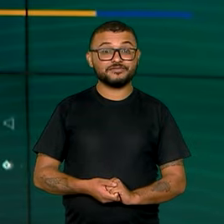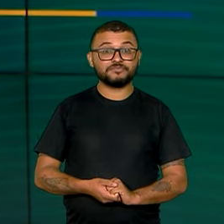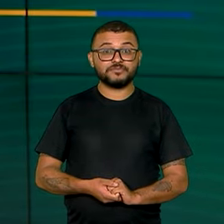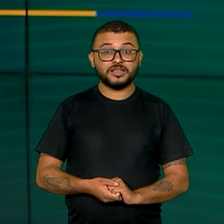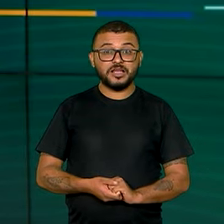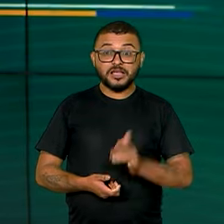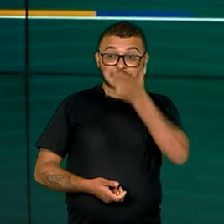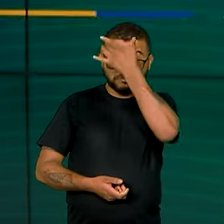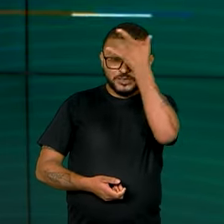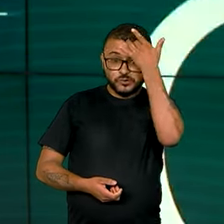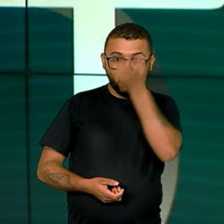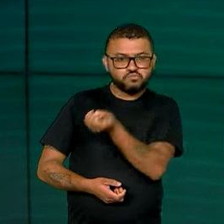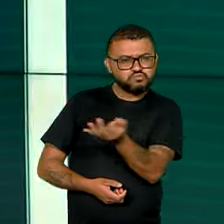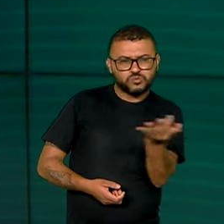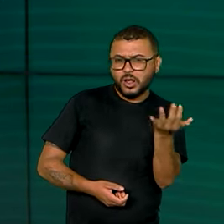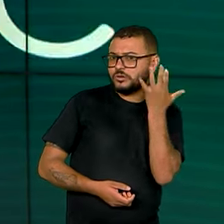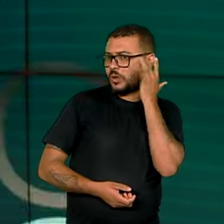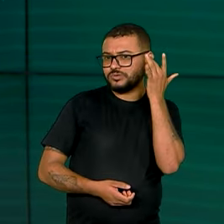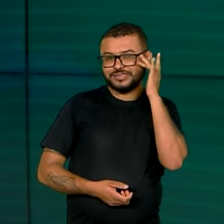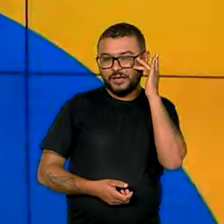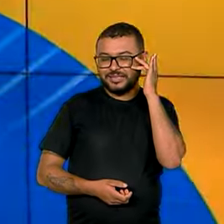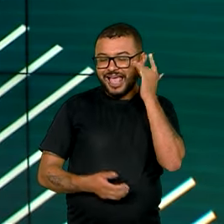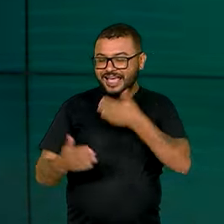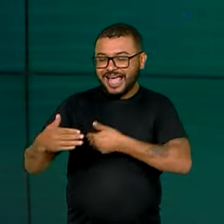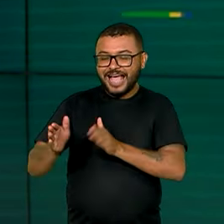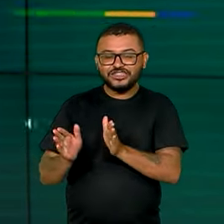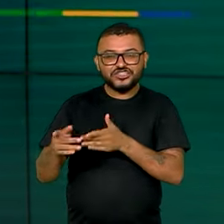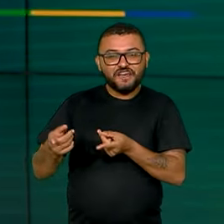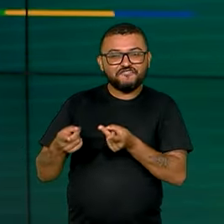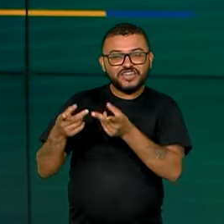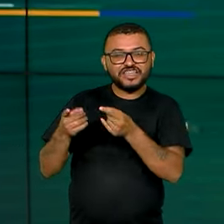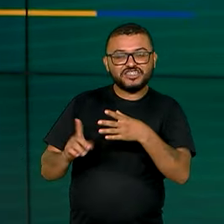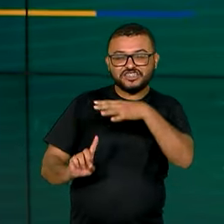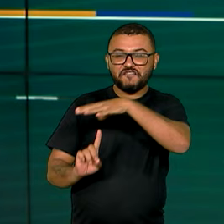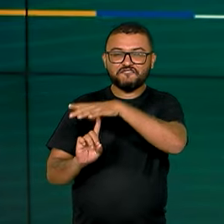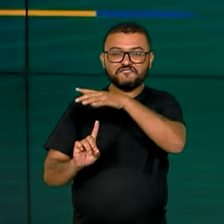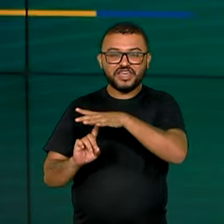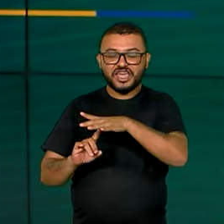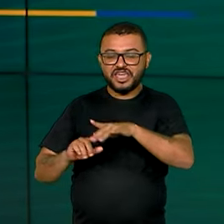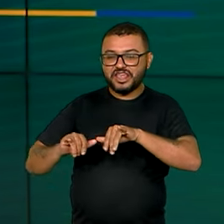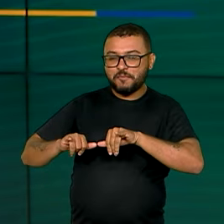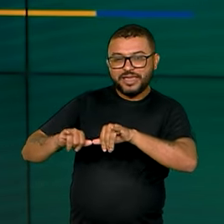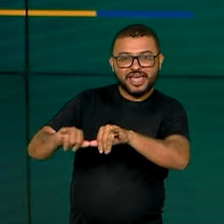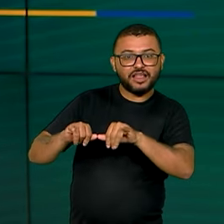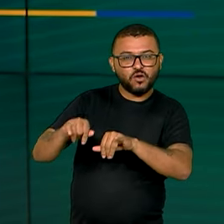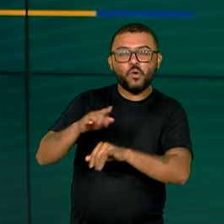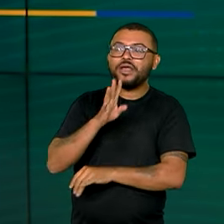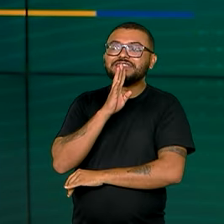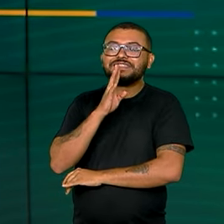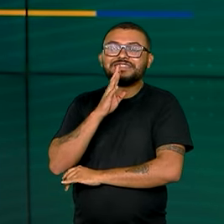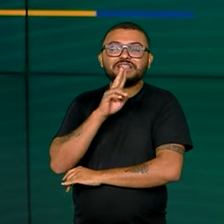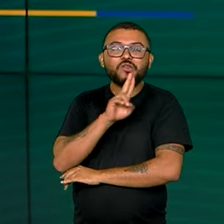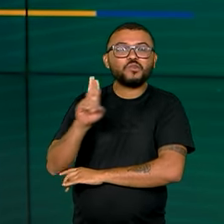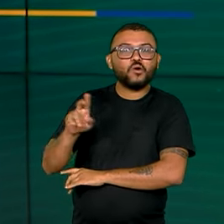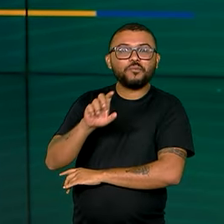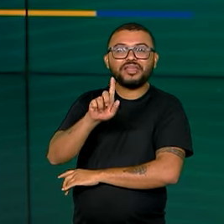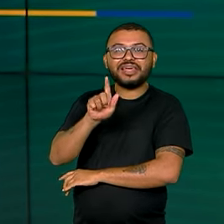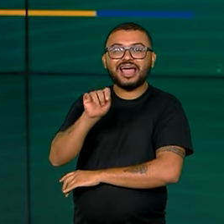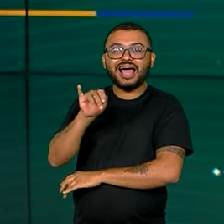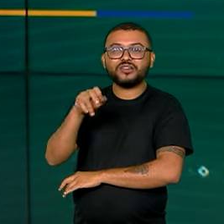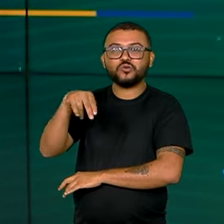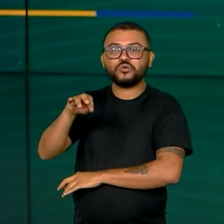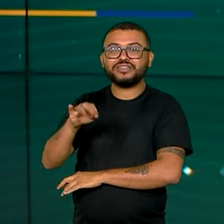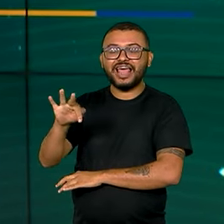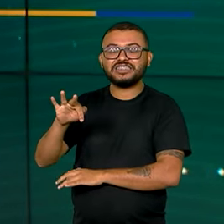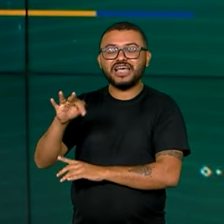Muitas pessoas não sabem, mas aquelas caixinhas vendidas em feiras e mercados, popularmente conhecidas como gatonete,